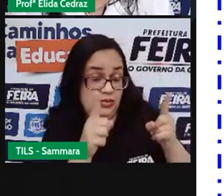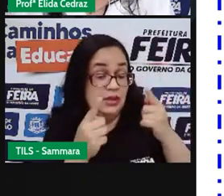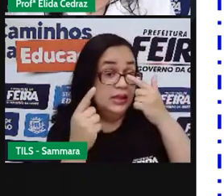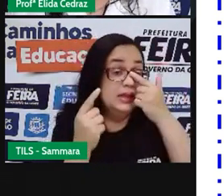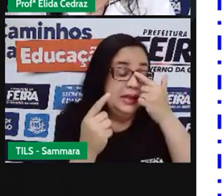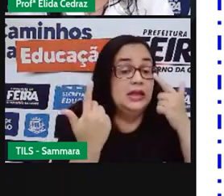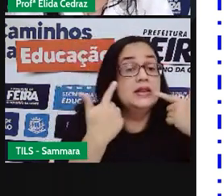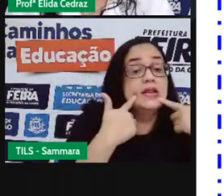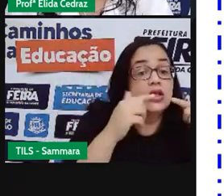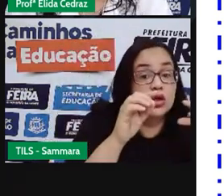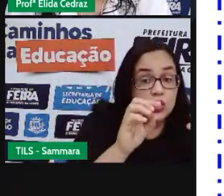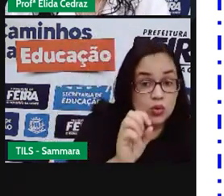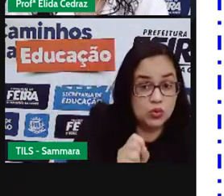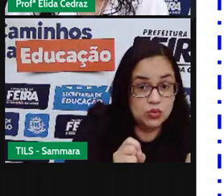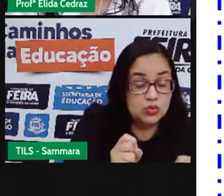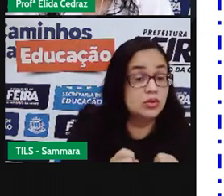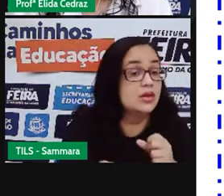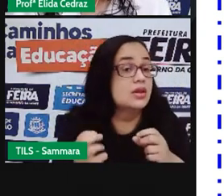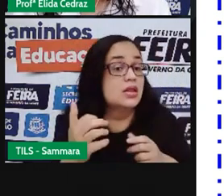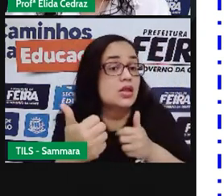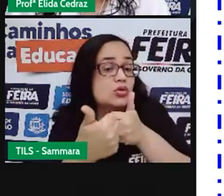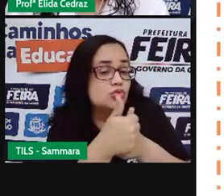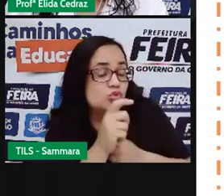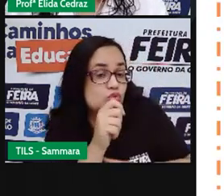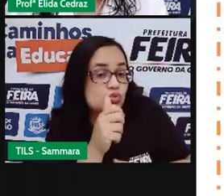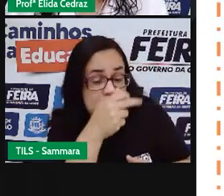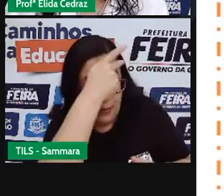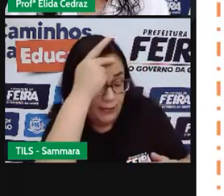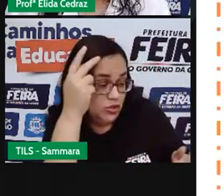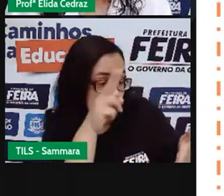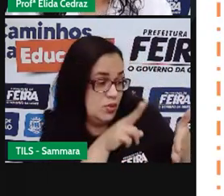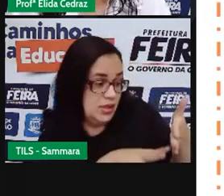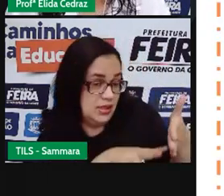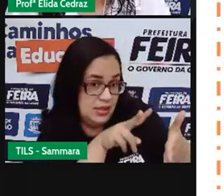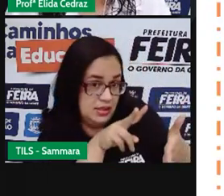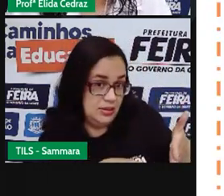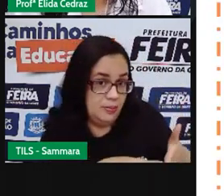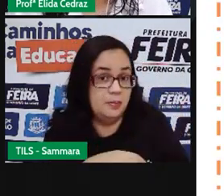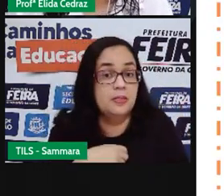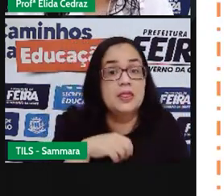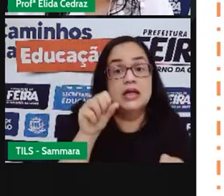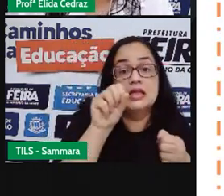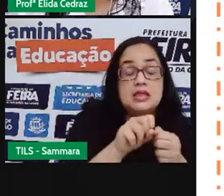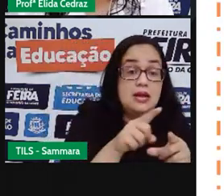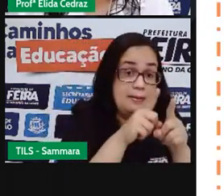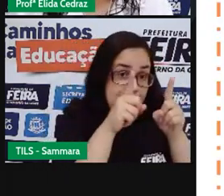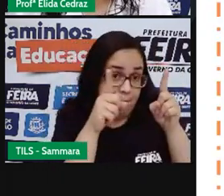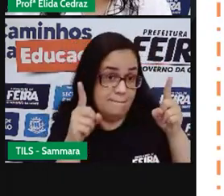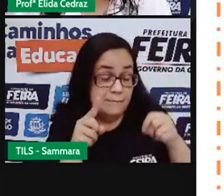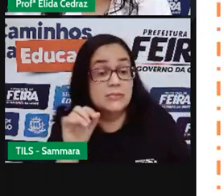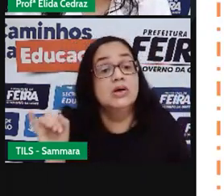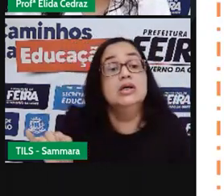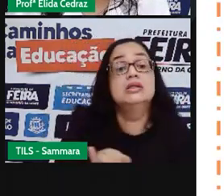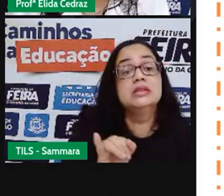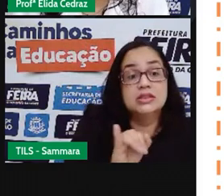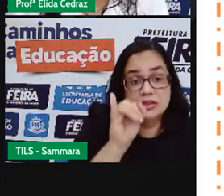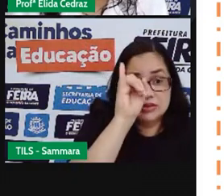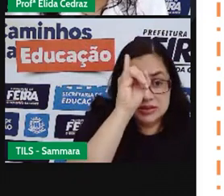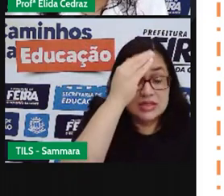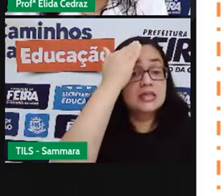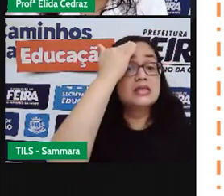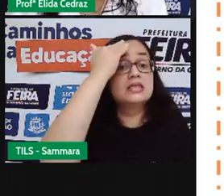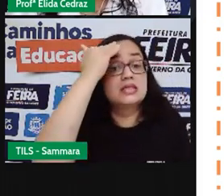linguagem busca aproximação com o leitor. Na produção de um panfleto, é importante